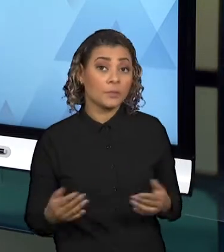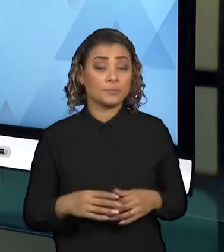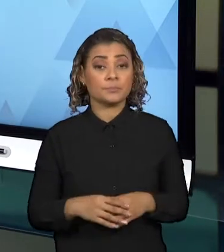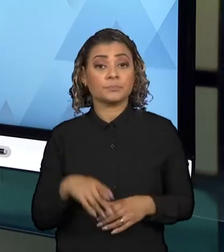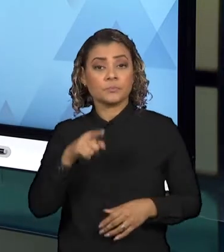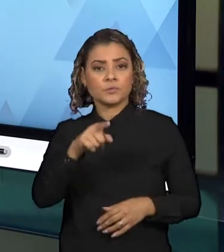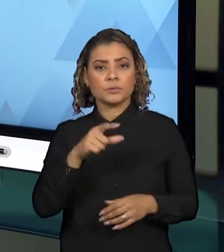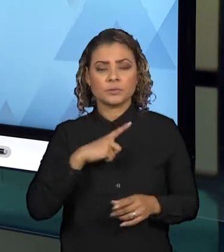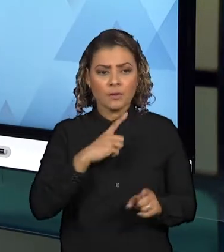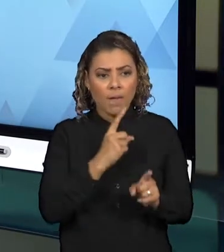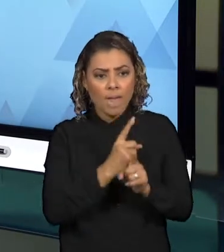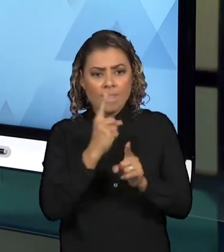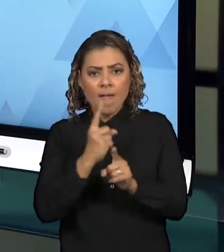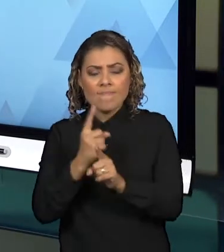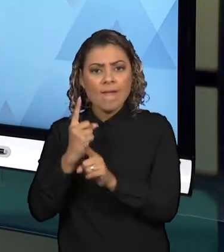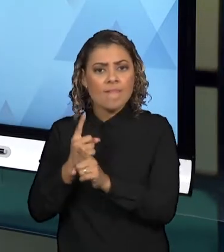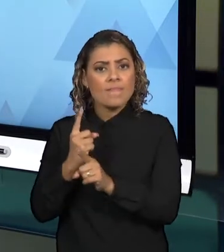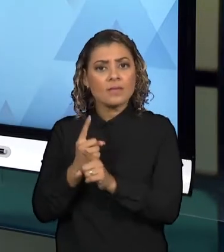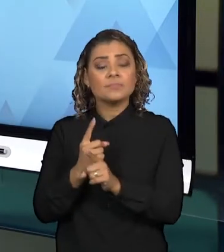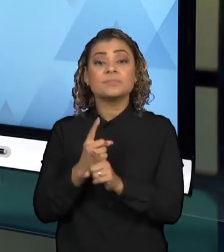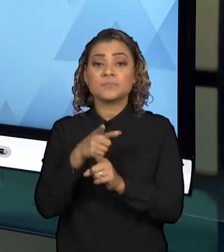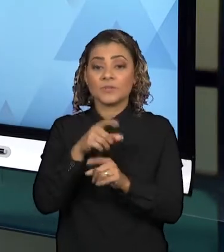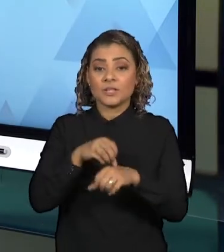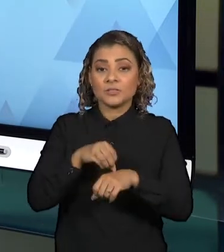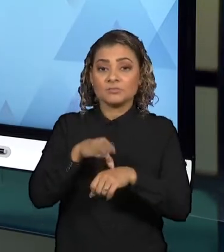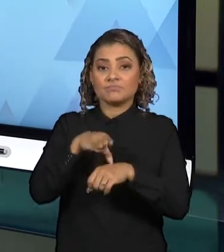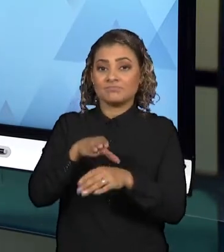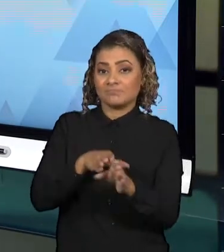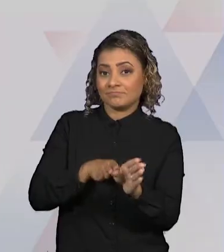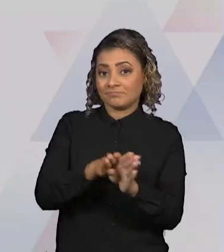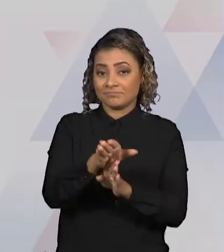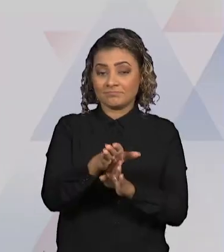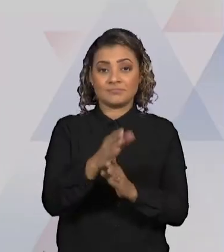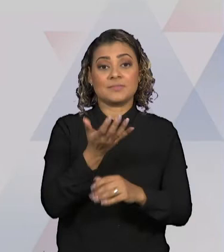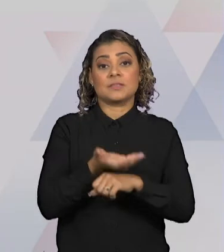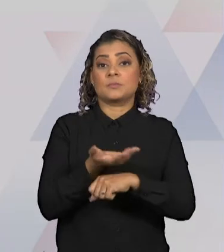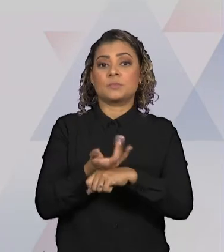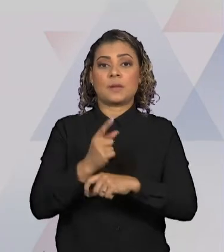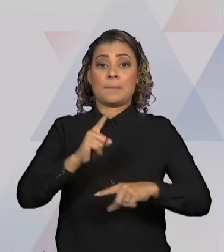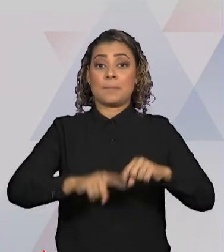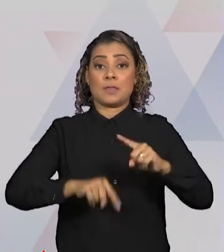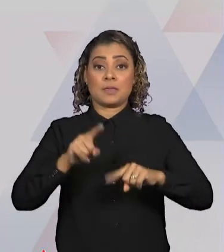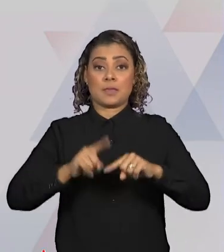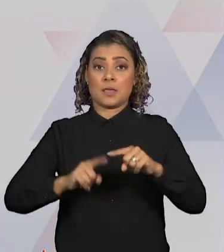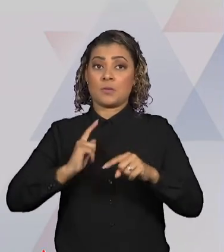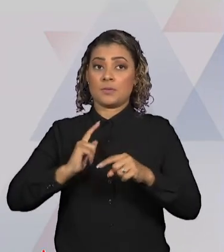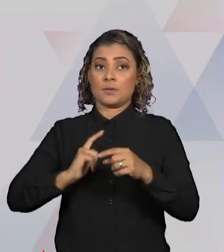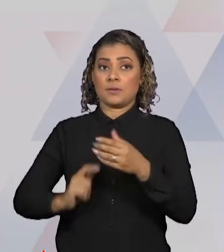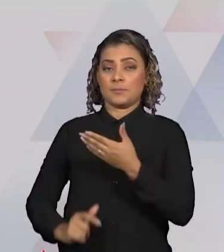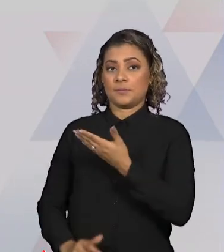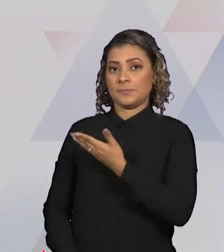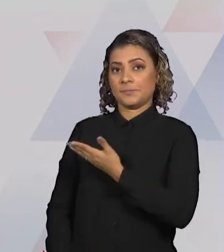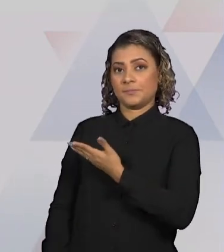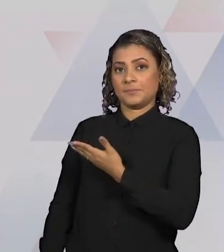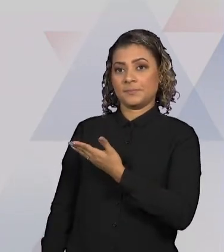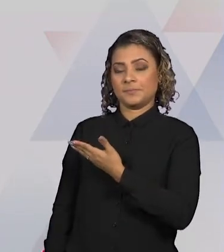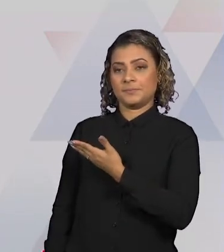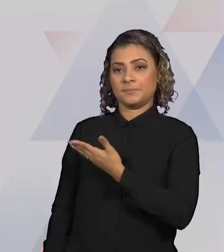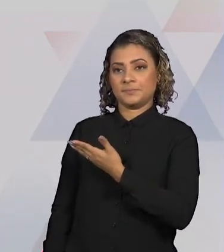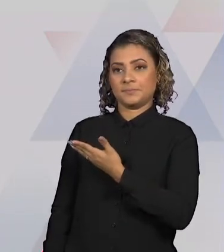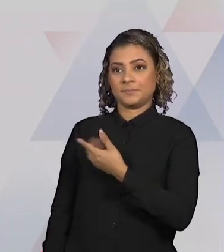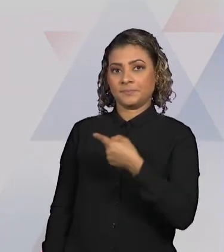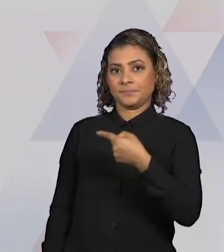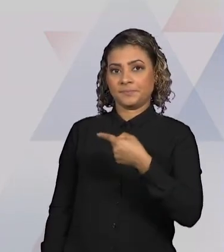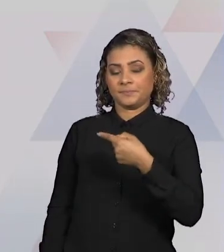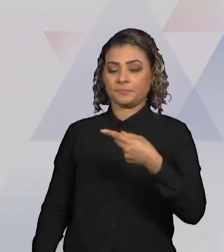você vai encontrar, como recomendação na disciplina, no material que se encontra em atividades de apoio e no material